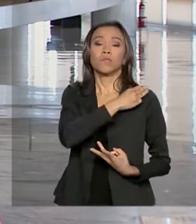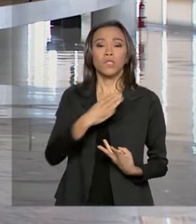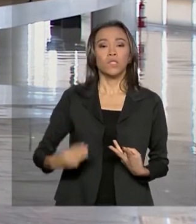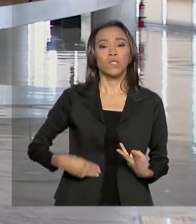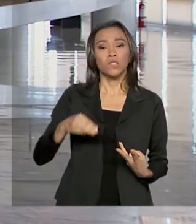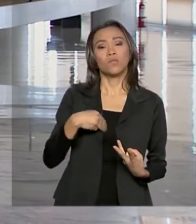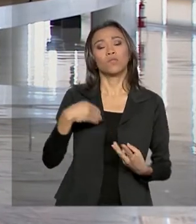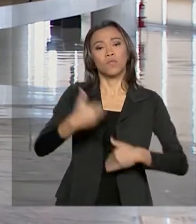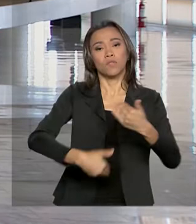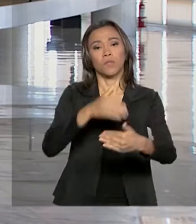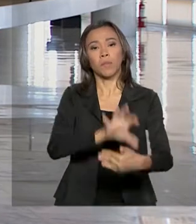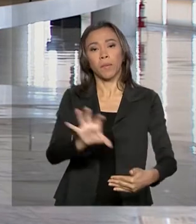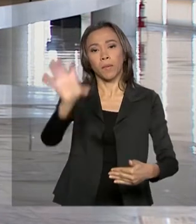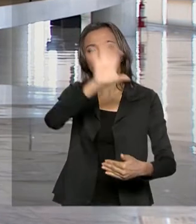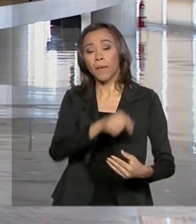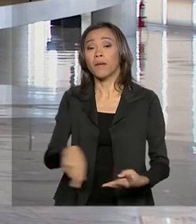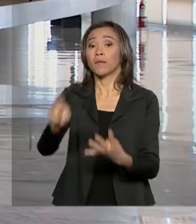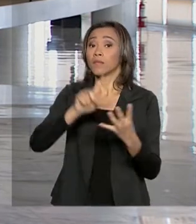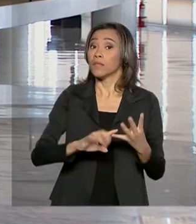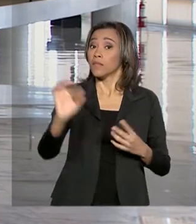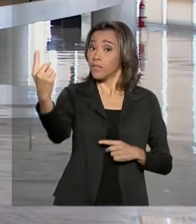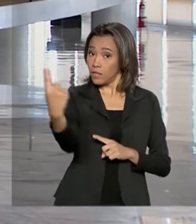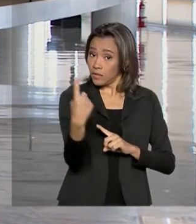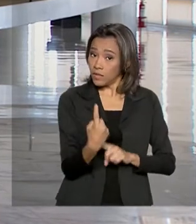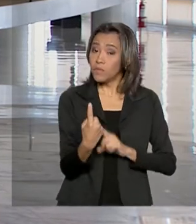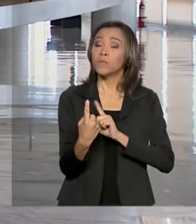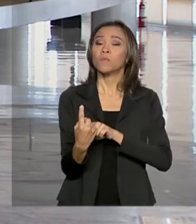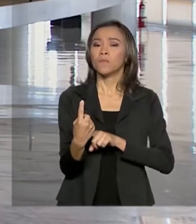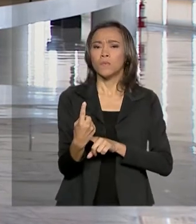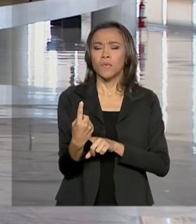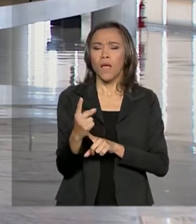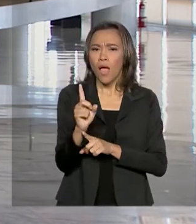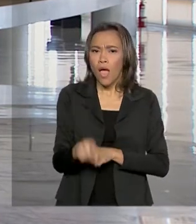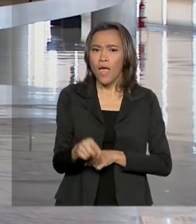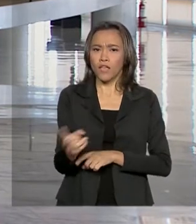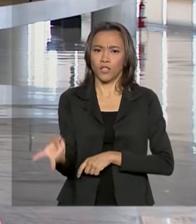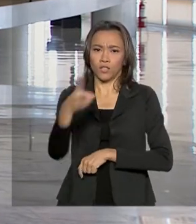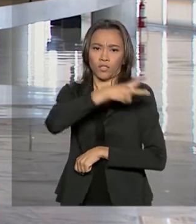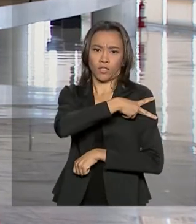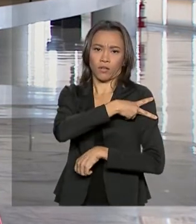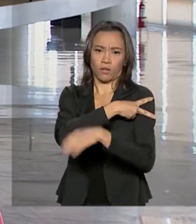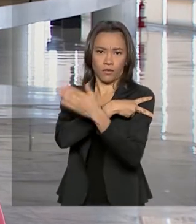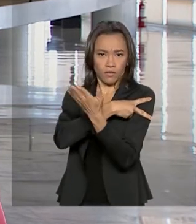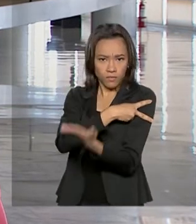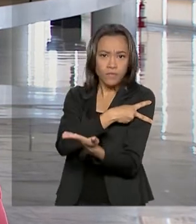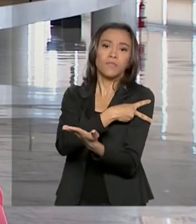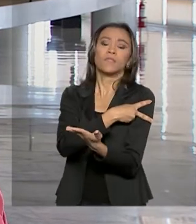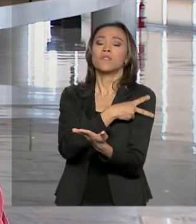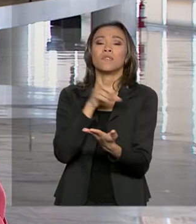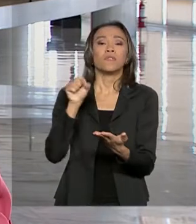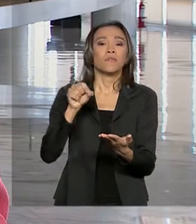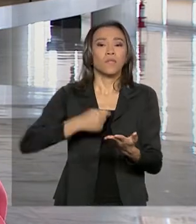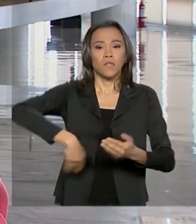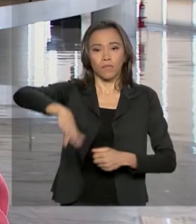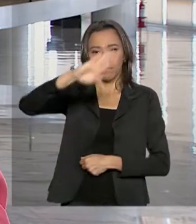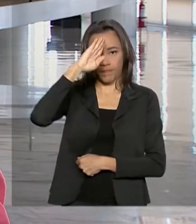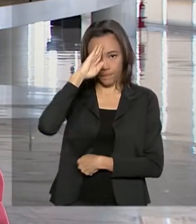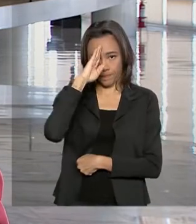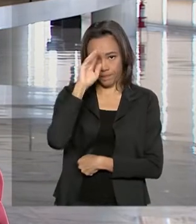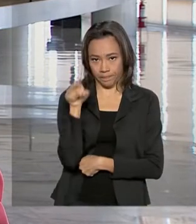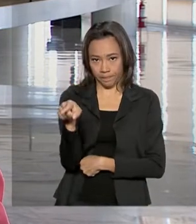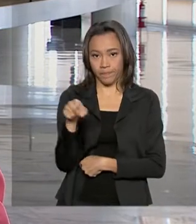e ainda o almirante de Esquadra Celso Luiz Nazaré, chefe do Estado-Maior da Armada.